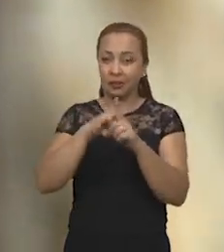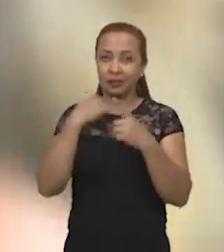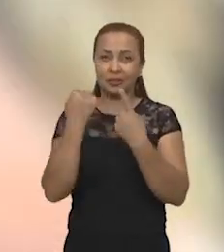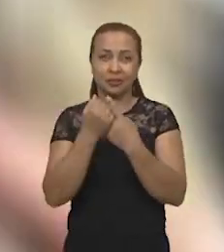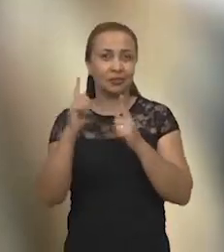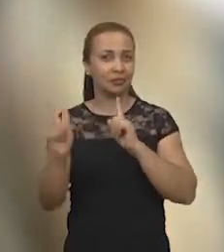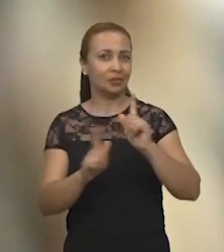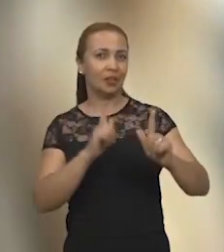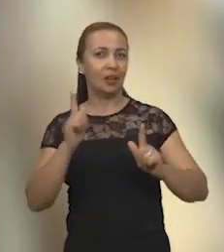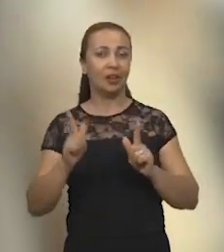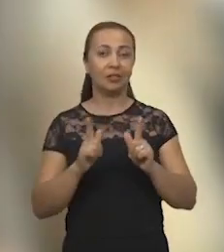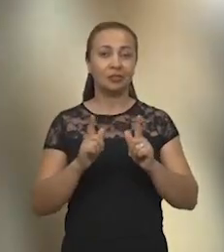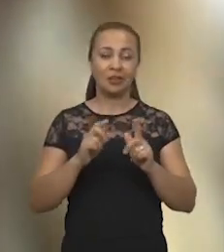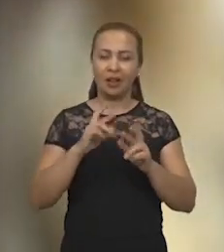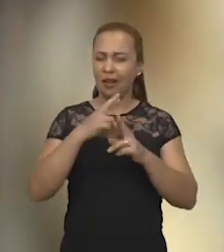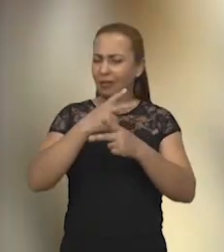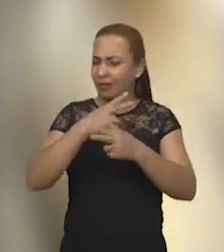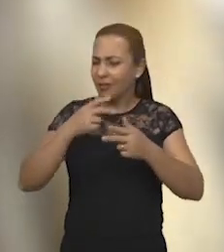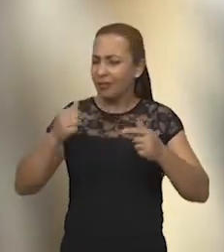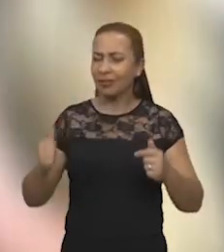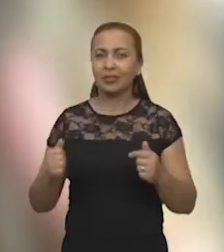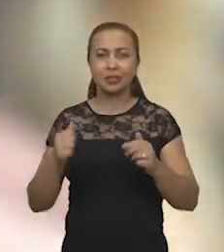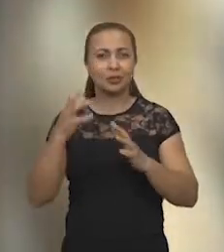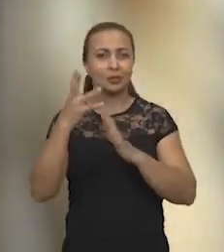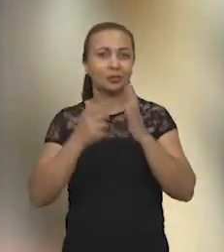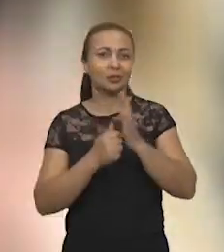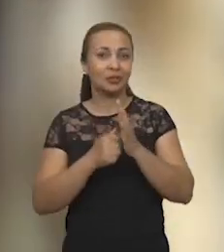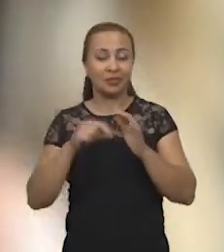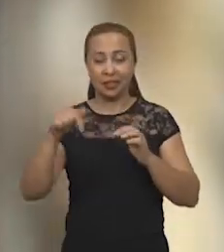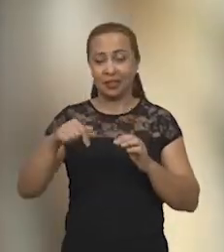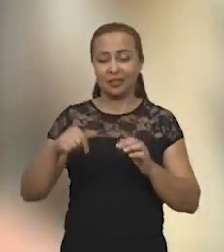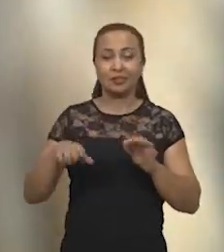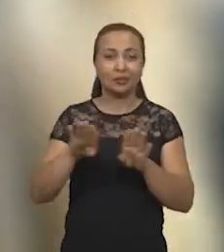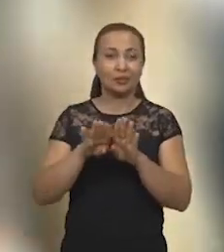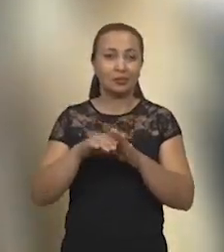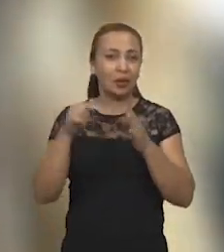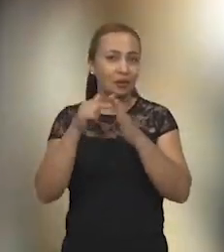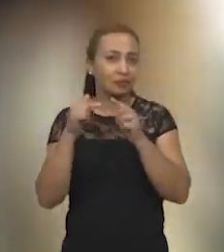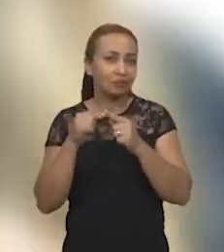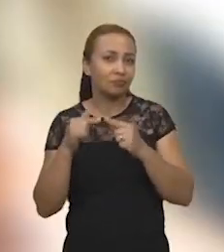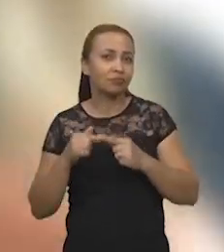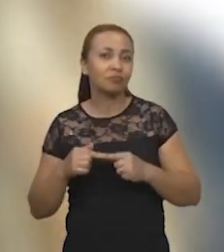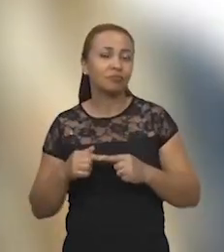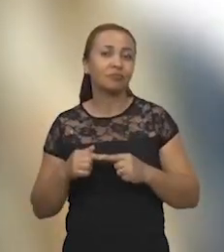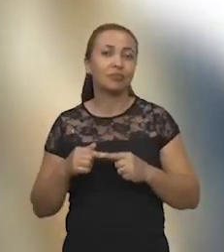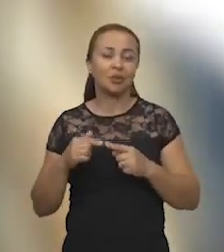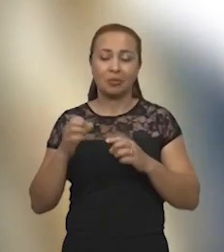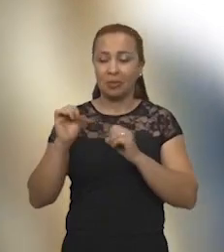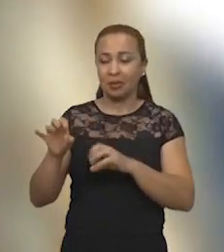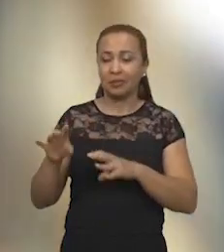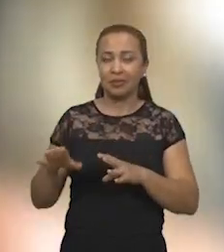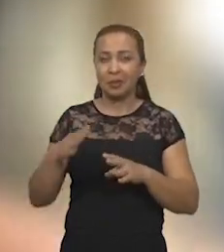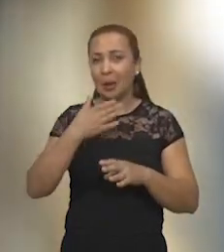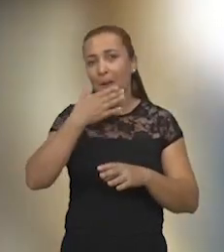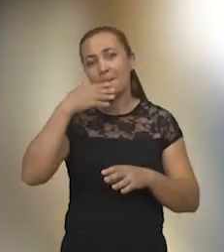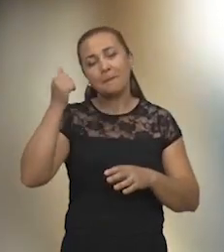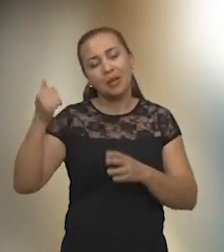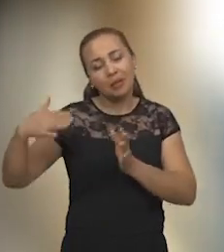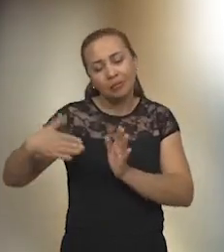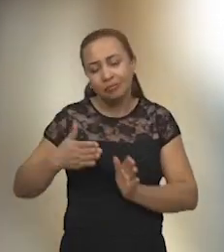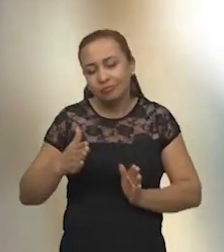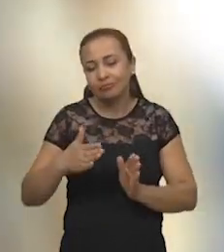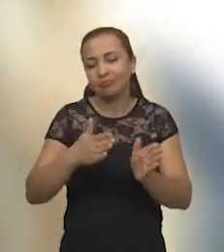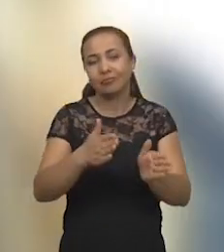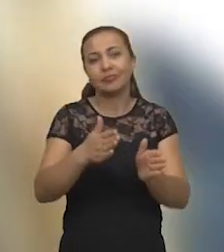sociedade de um modo geral em relação a vários aspectos, eu também acho que nesse ponto específico ela é capaz de transformar que a educação é o caminho mais gentil,